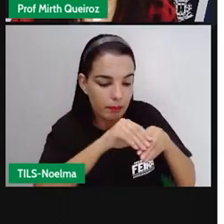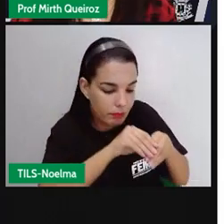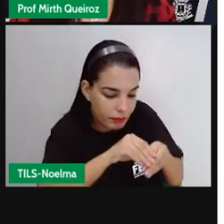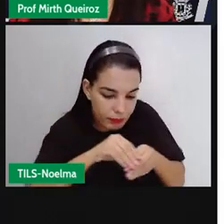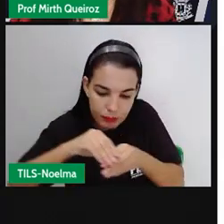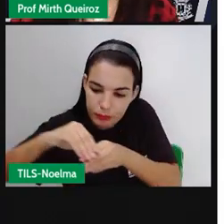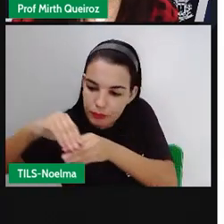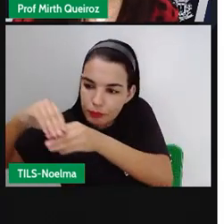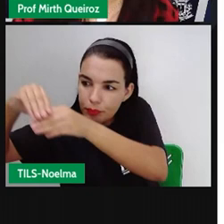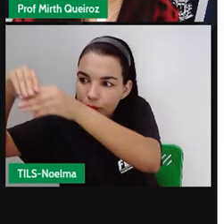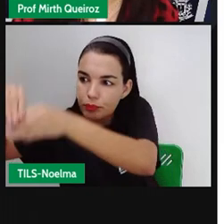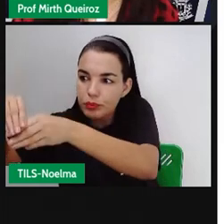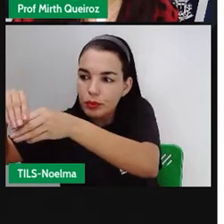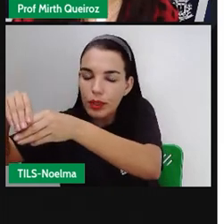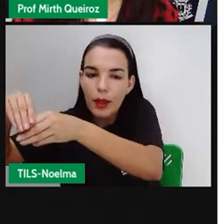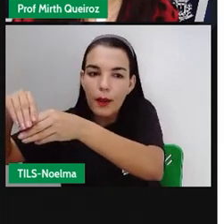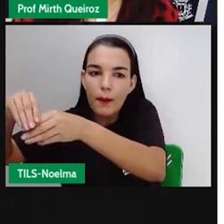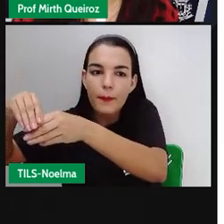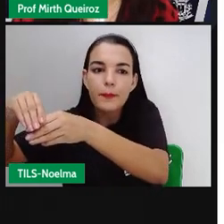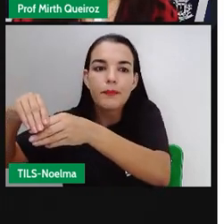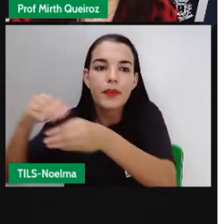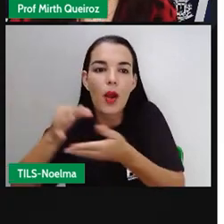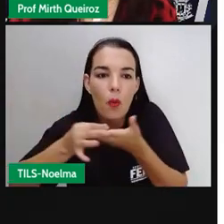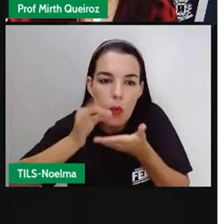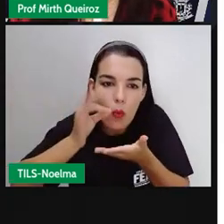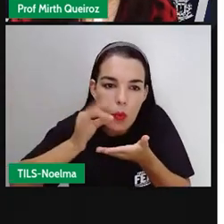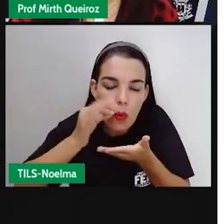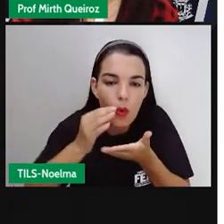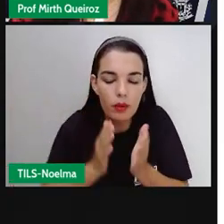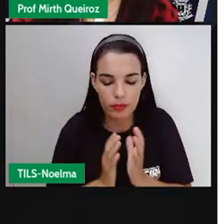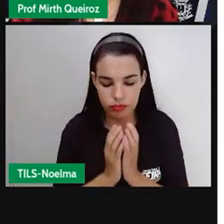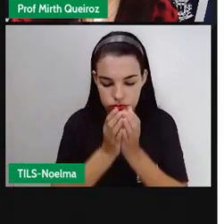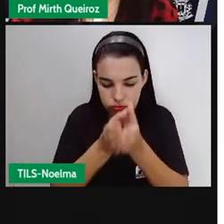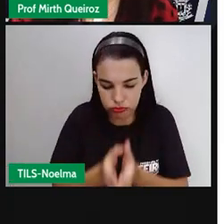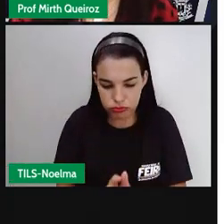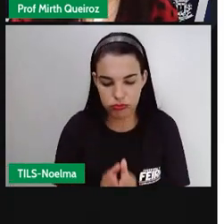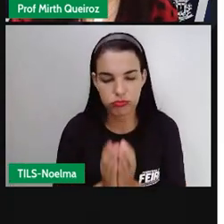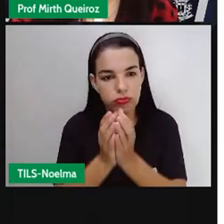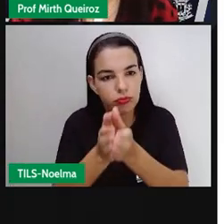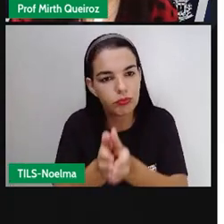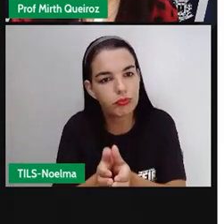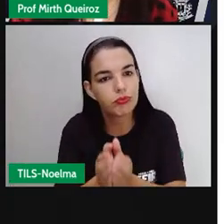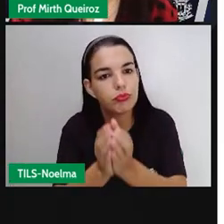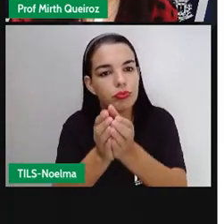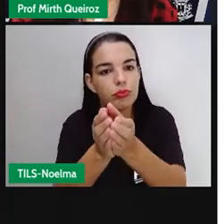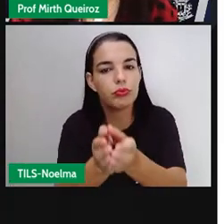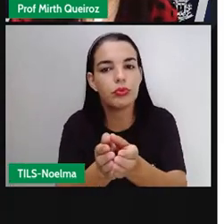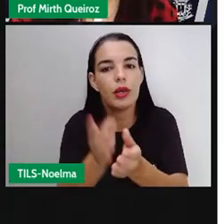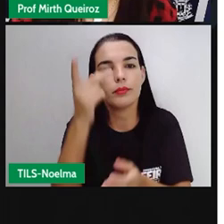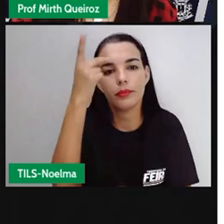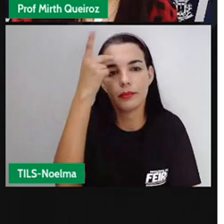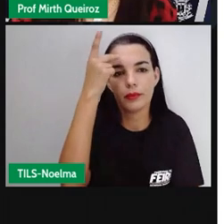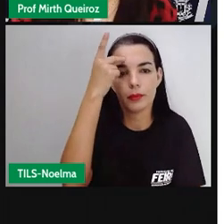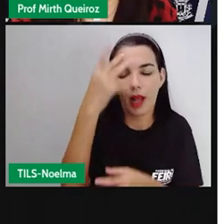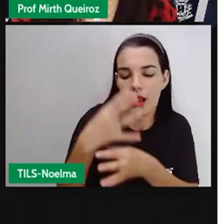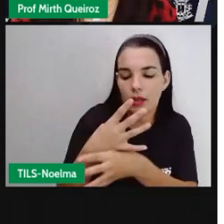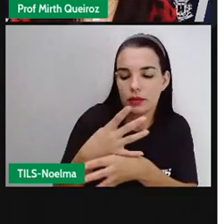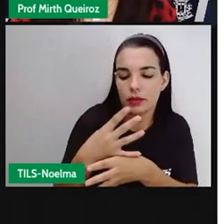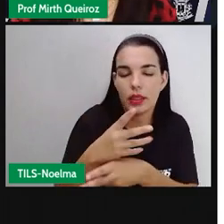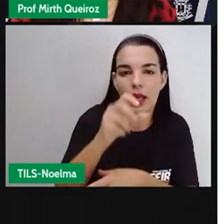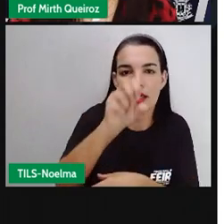Porto de Santos, na cidade costeira de São Paulo. E aí nós temos a ferrovia que foi construída aí